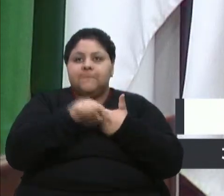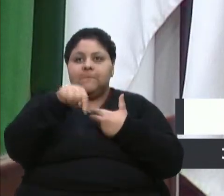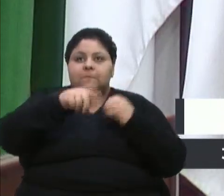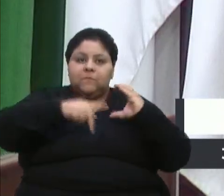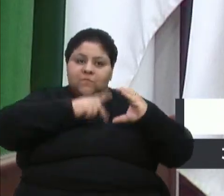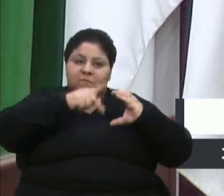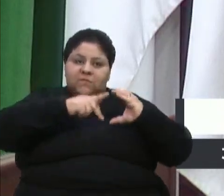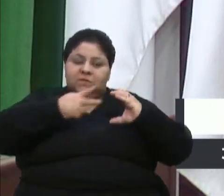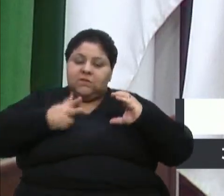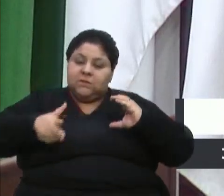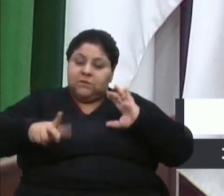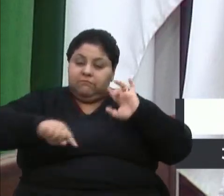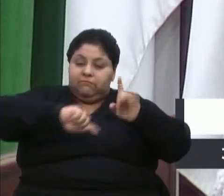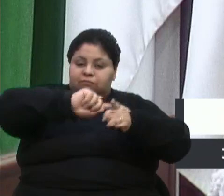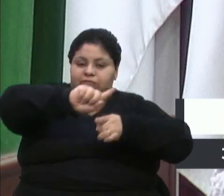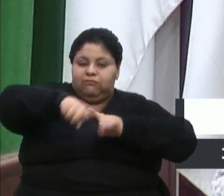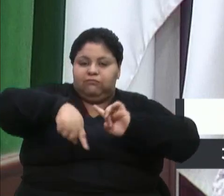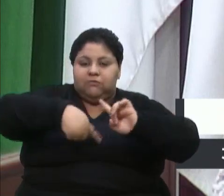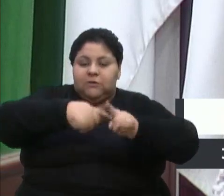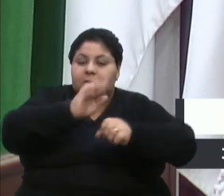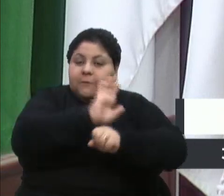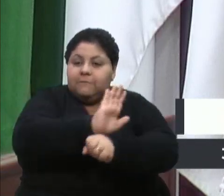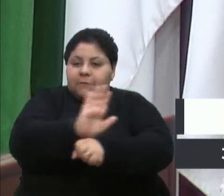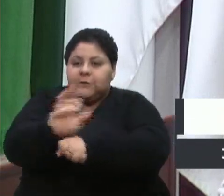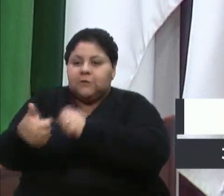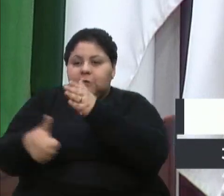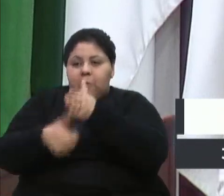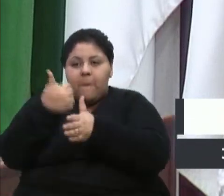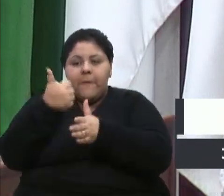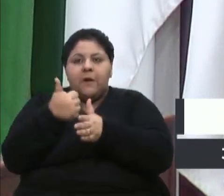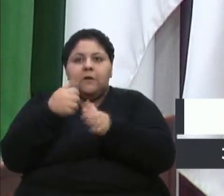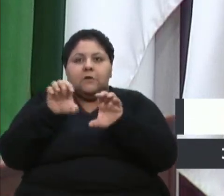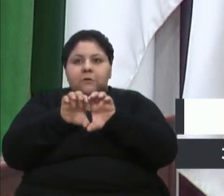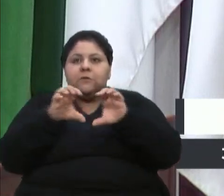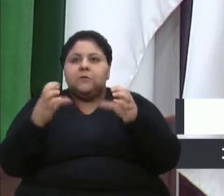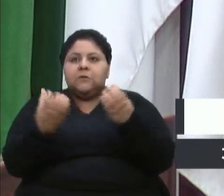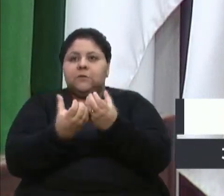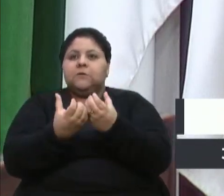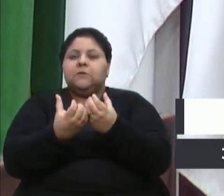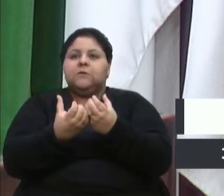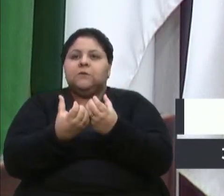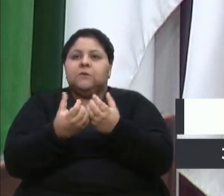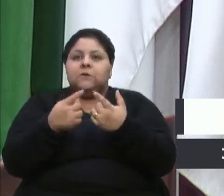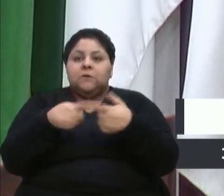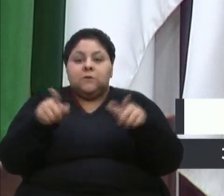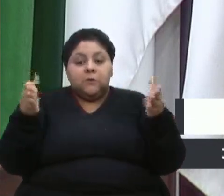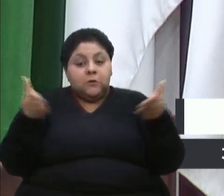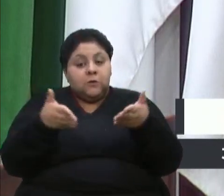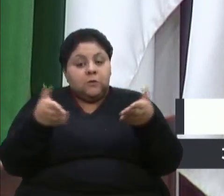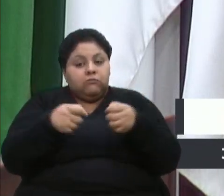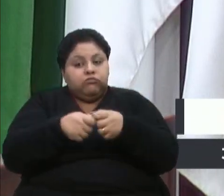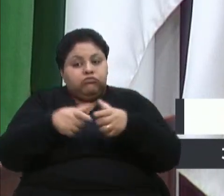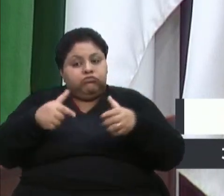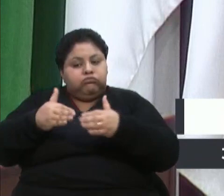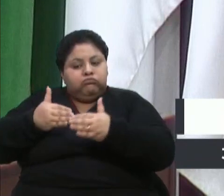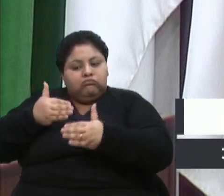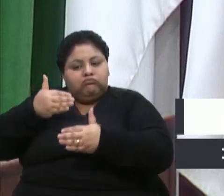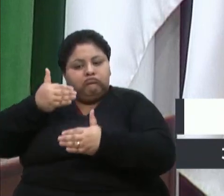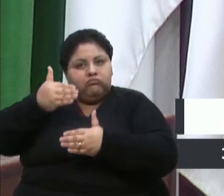muito envolvida para contribuir, para que seja o melhor para toda a comunidade, para toda a população. Mas hoje é um grande passo,